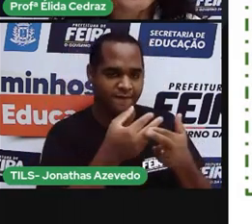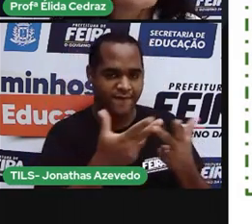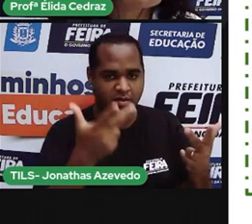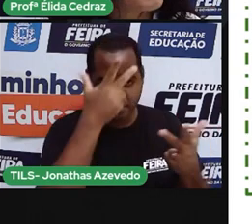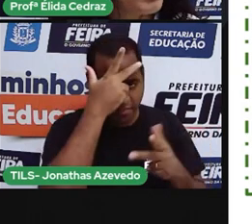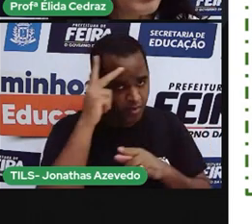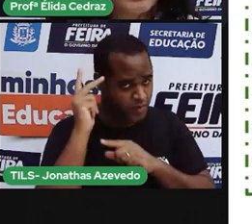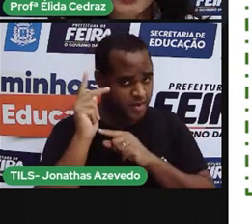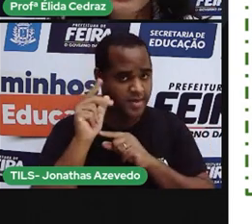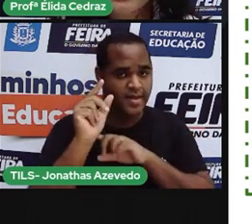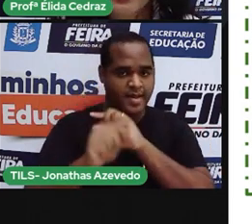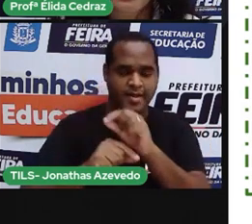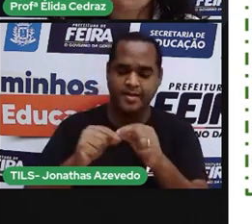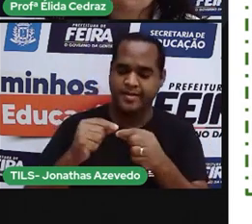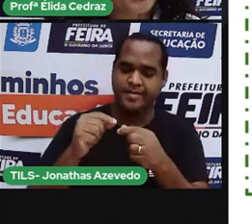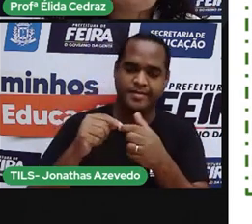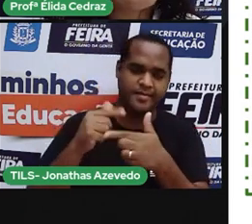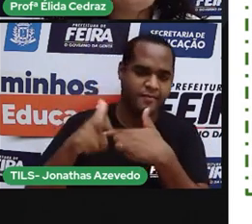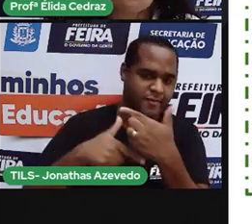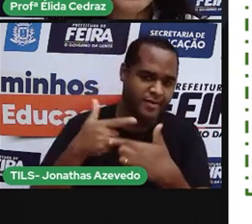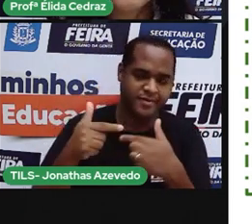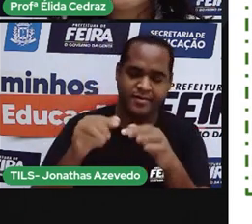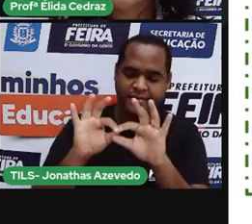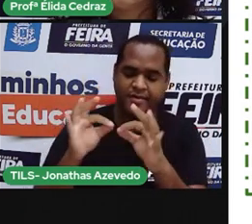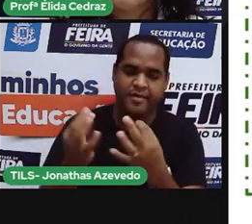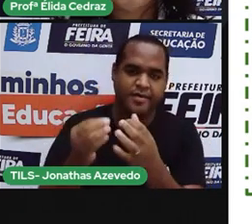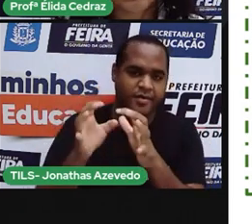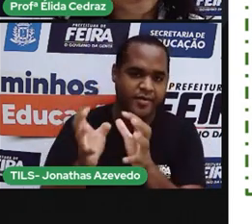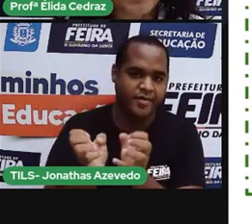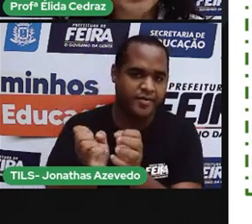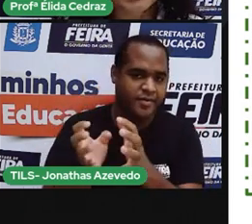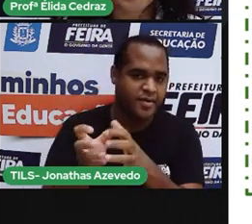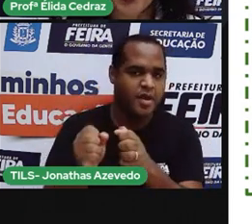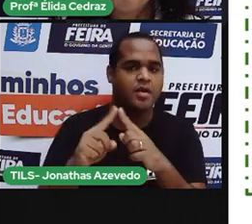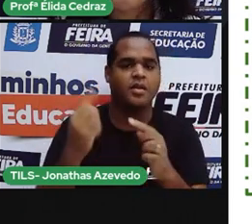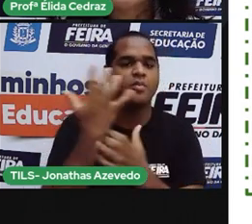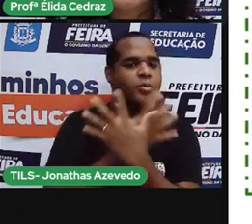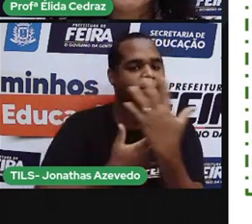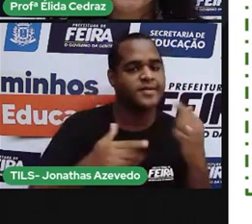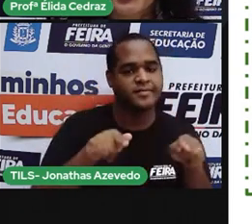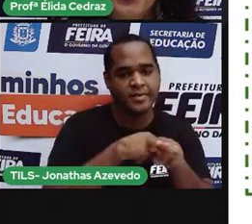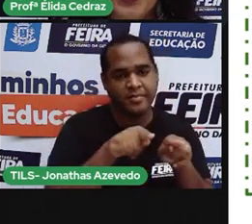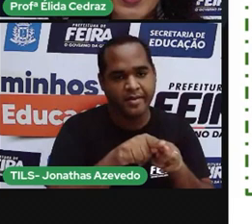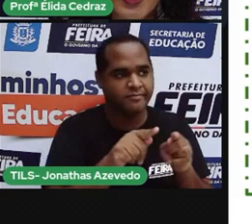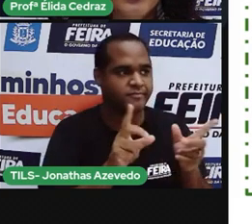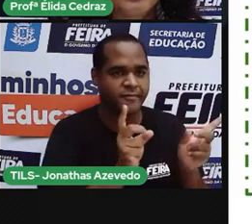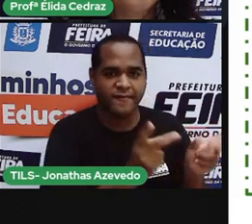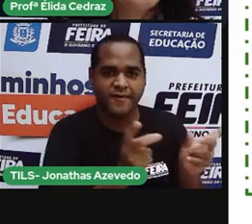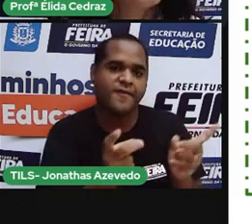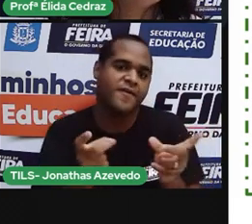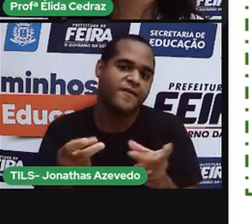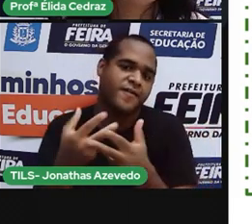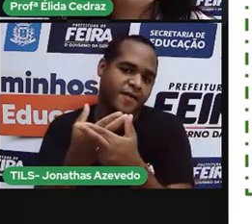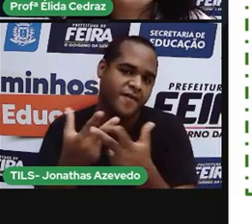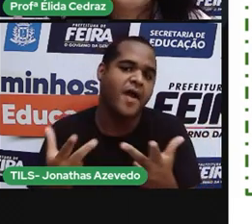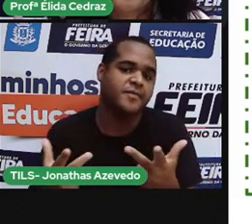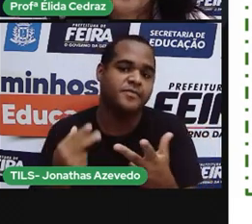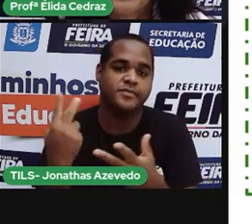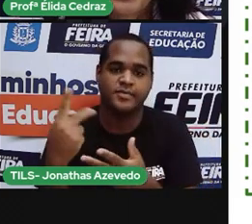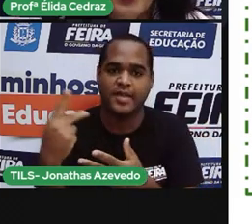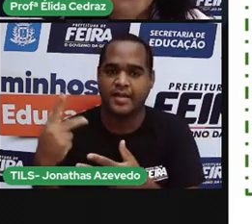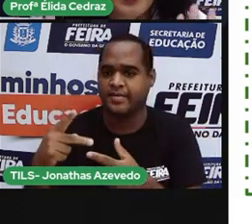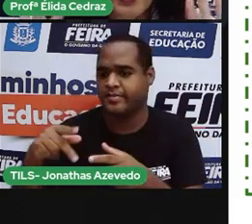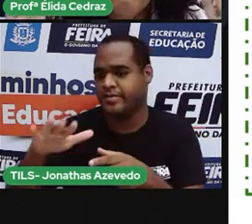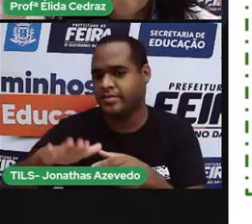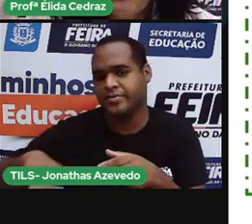populares, a serbonato, música e o comédio, mostrando que o sertão é um celeiro